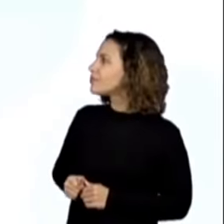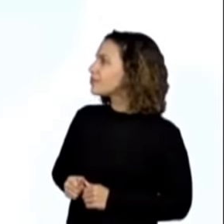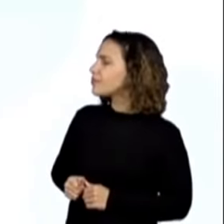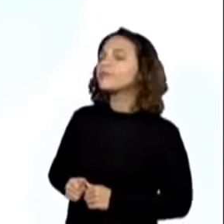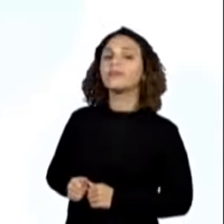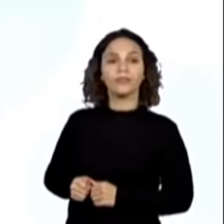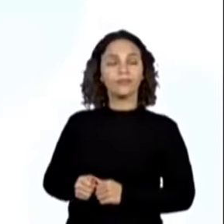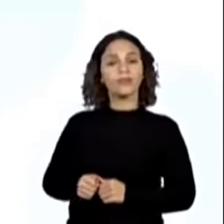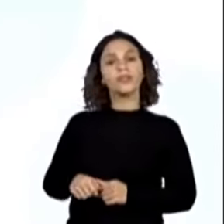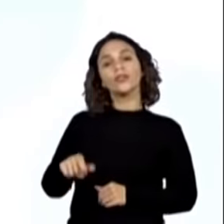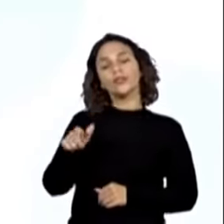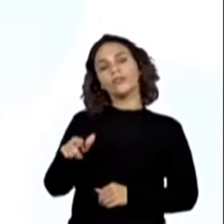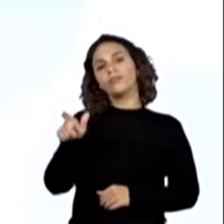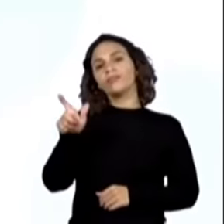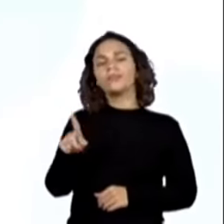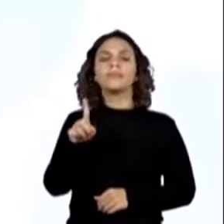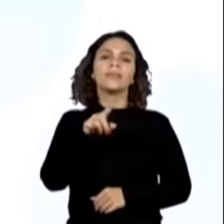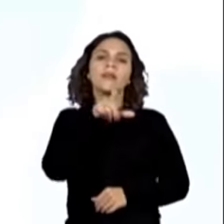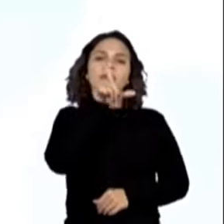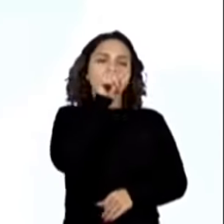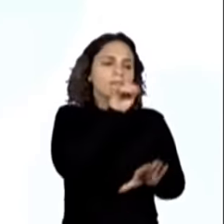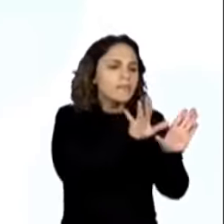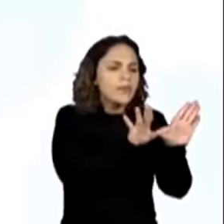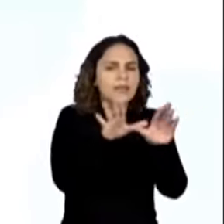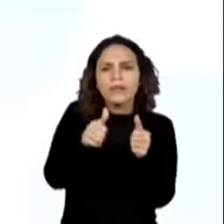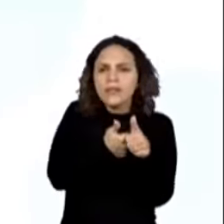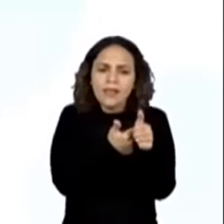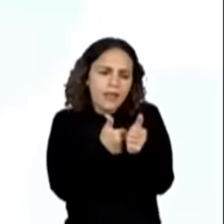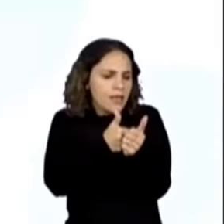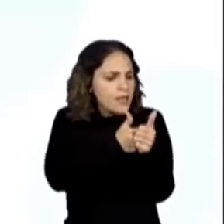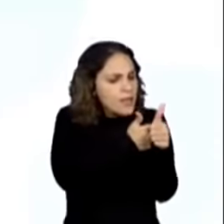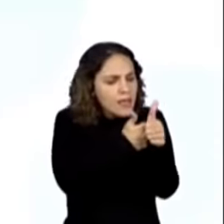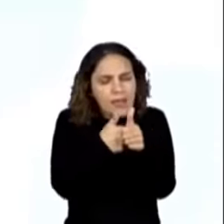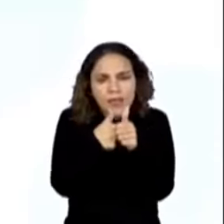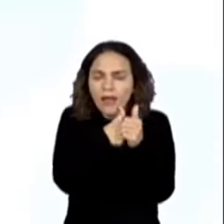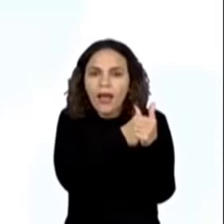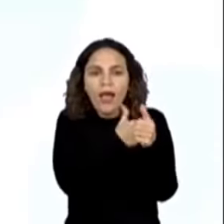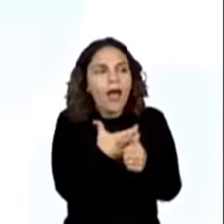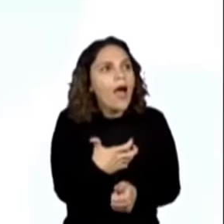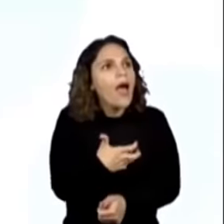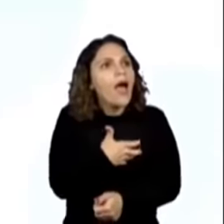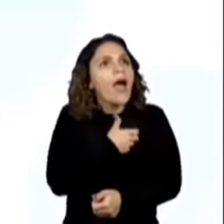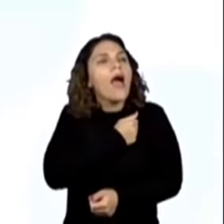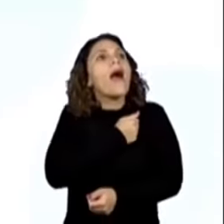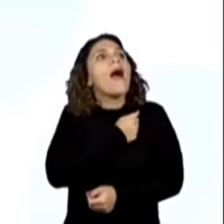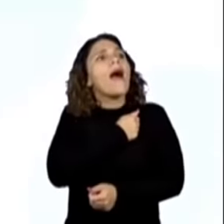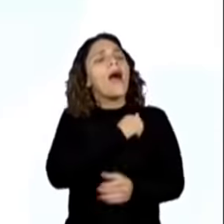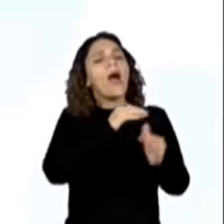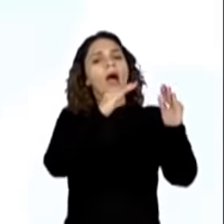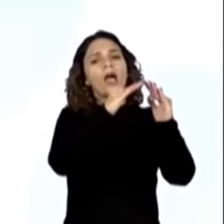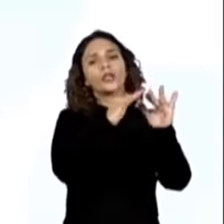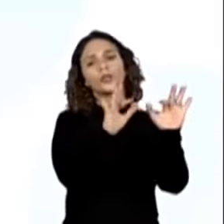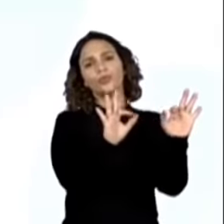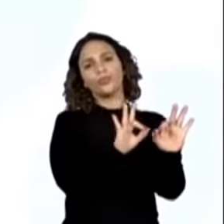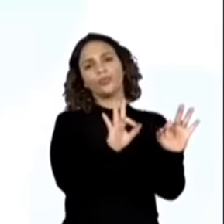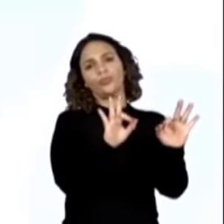Seguiram o passarinho e de repente se viram diante de uma casinha muito mimosa.